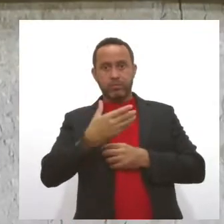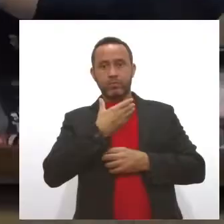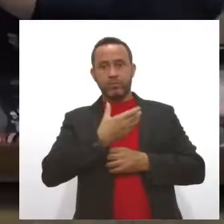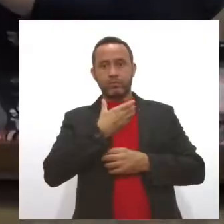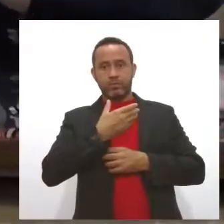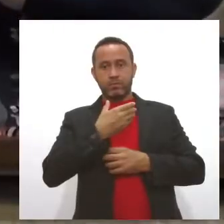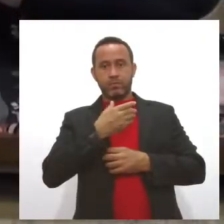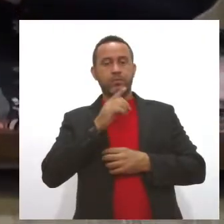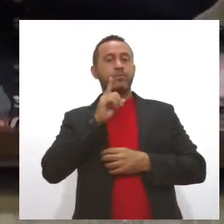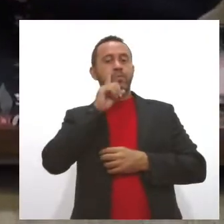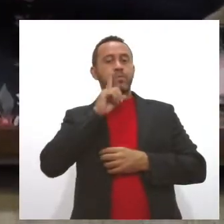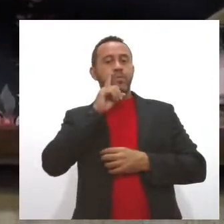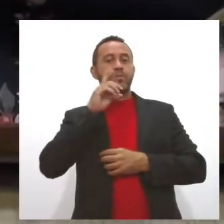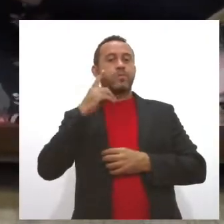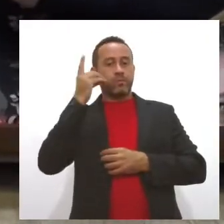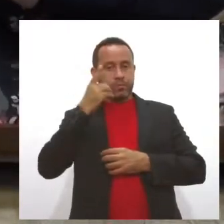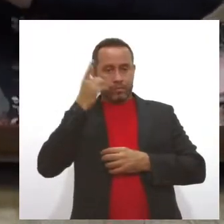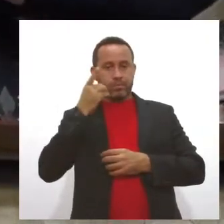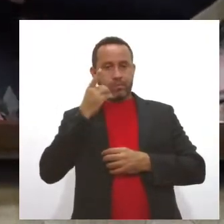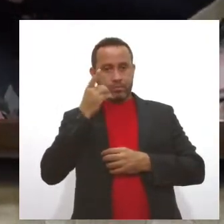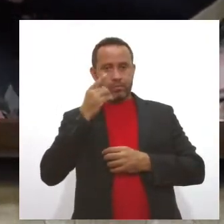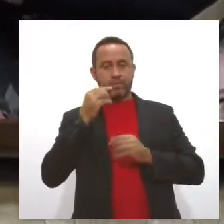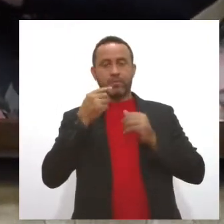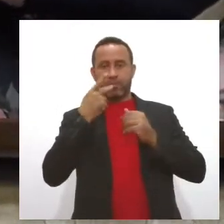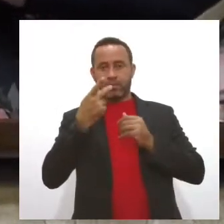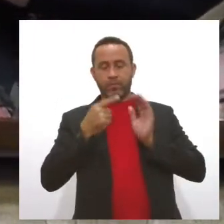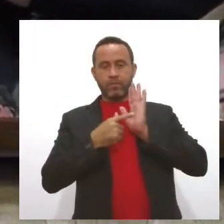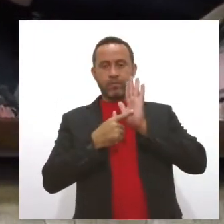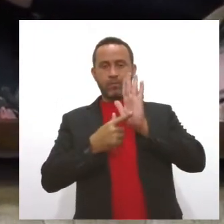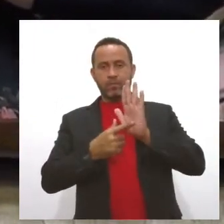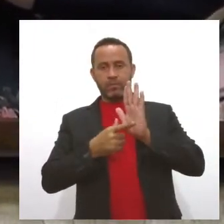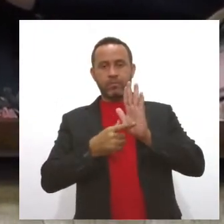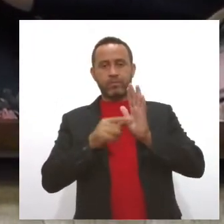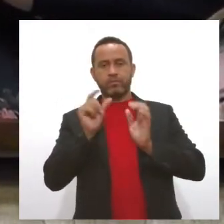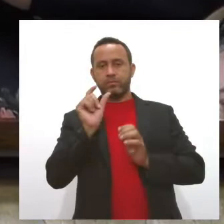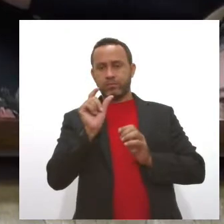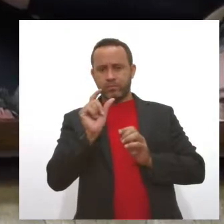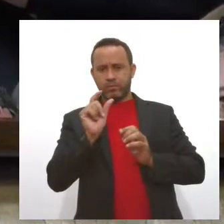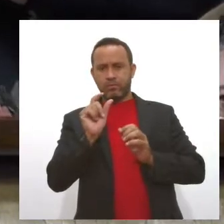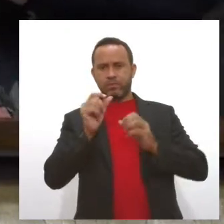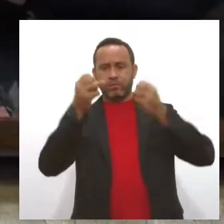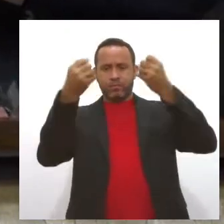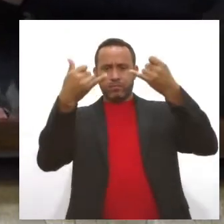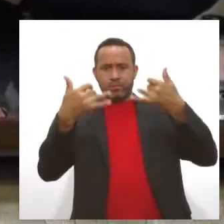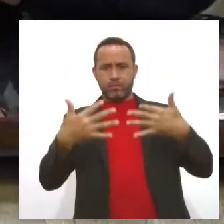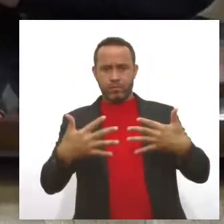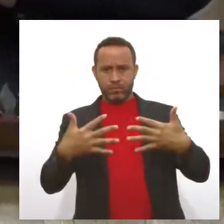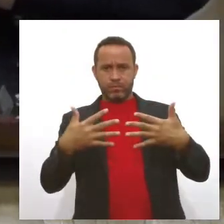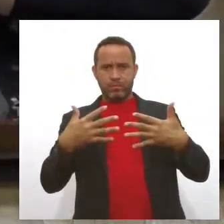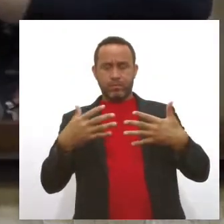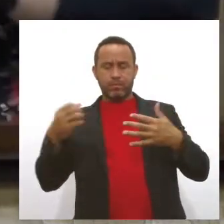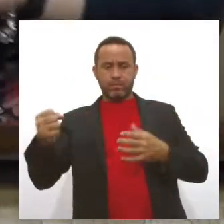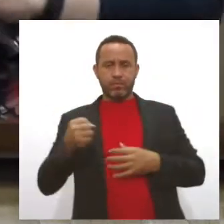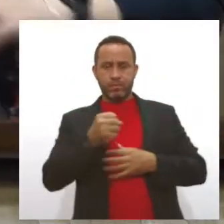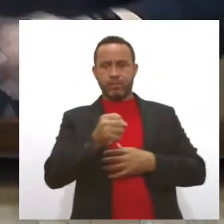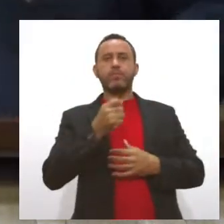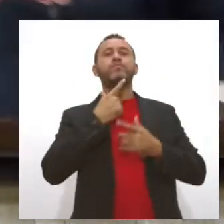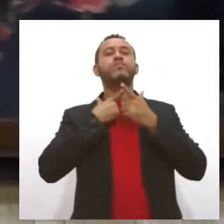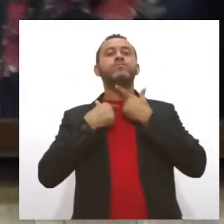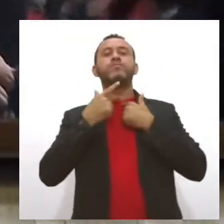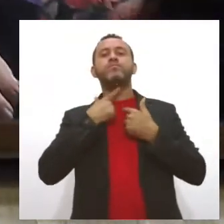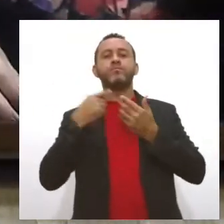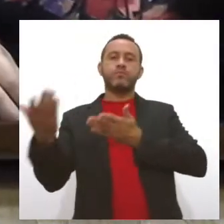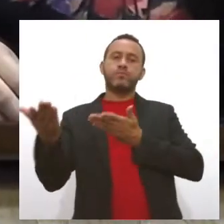Zezinho Sobral do Podemos se pronunciou no pequeno expediente para dar destaque à posse e desejar as boas